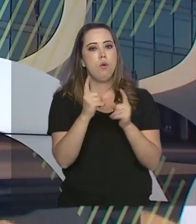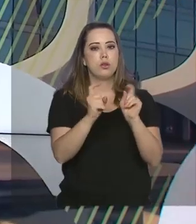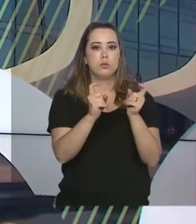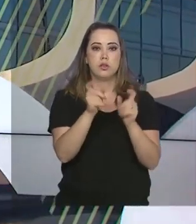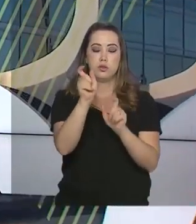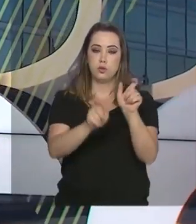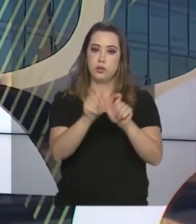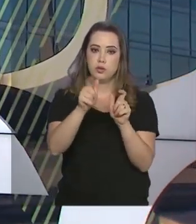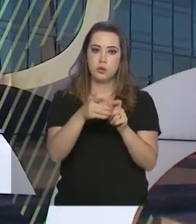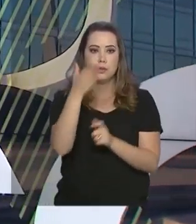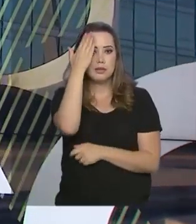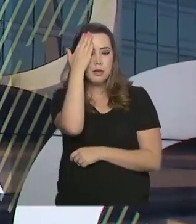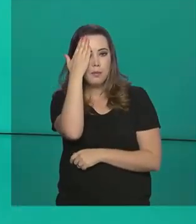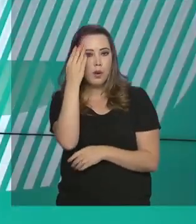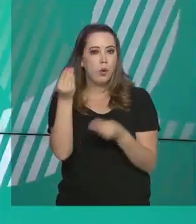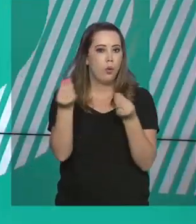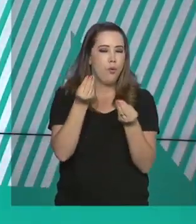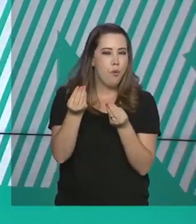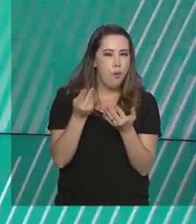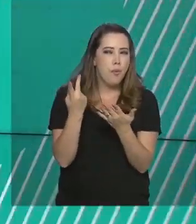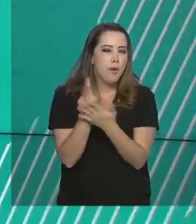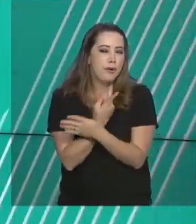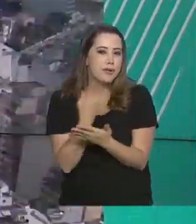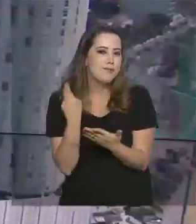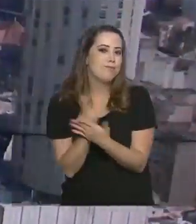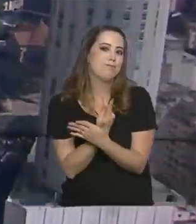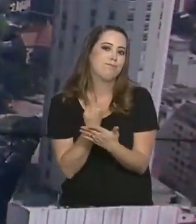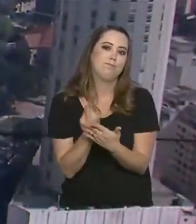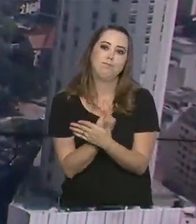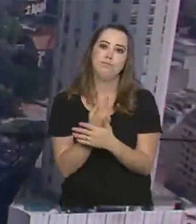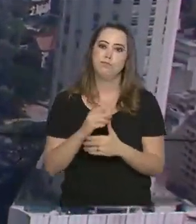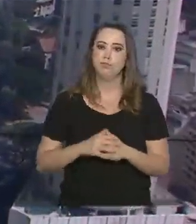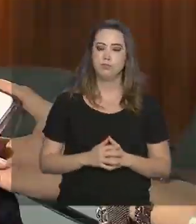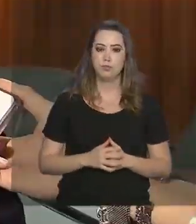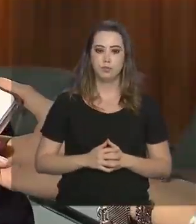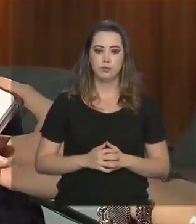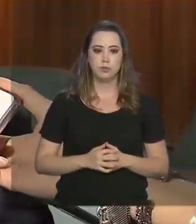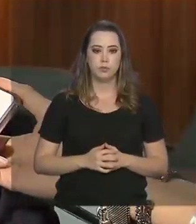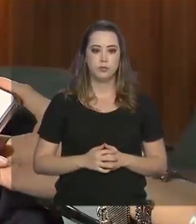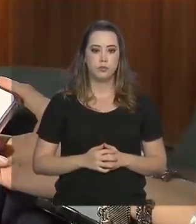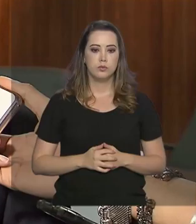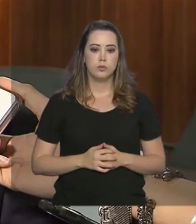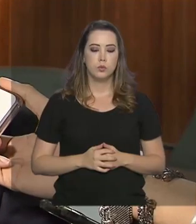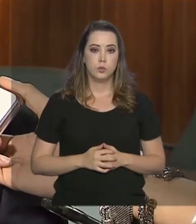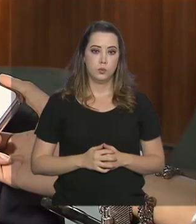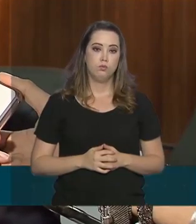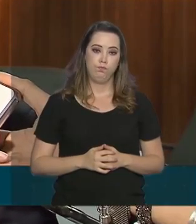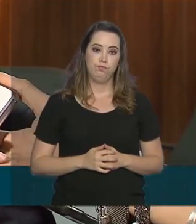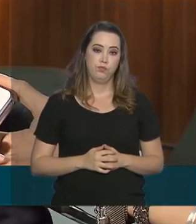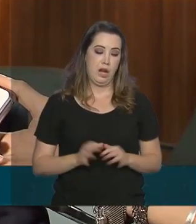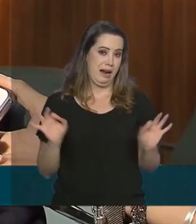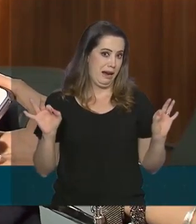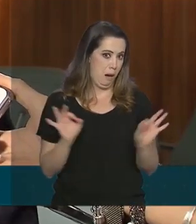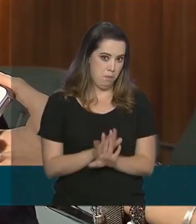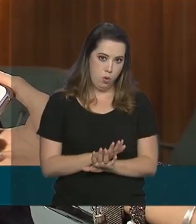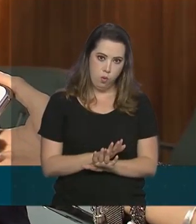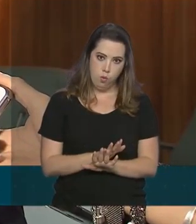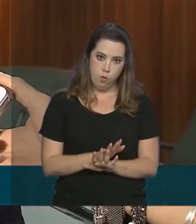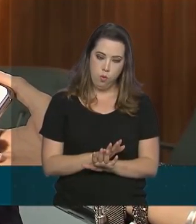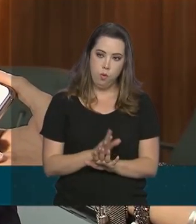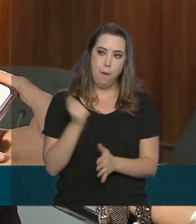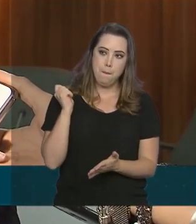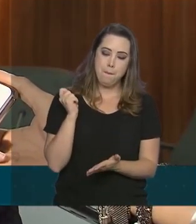pessoas, para descobrir as origens das irregularidades. A cessação de